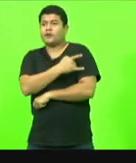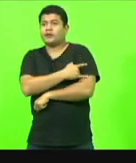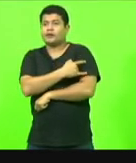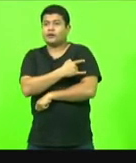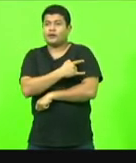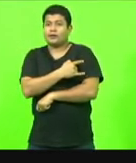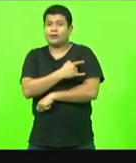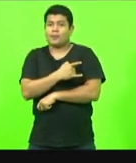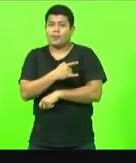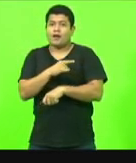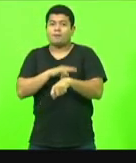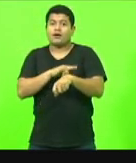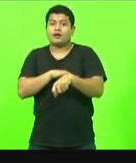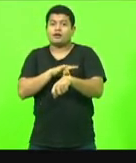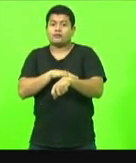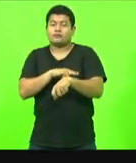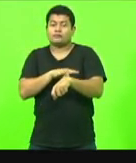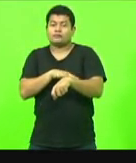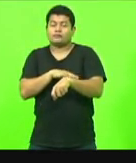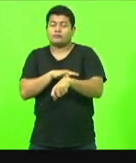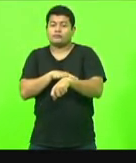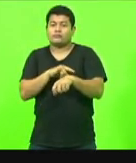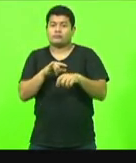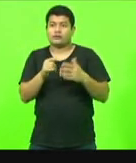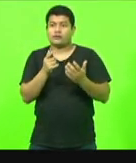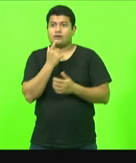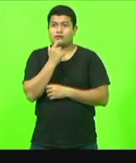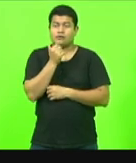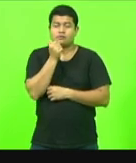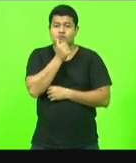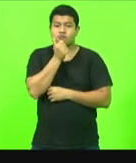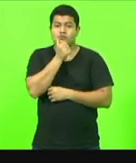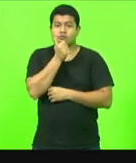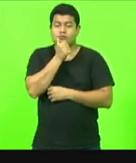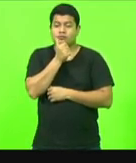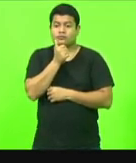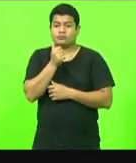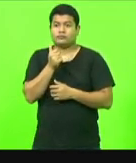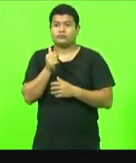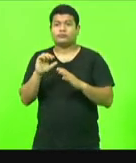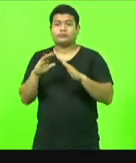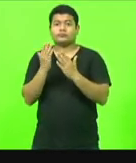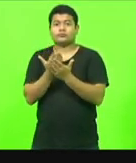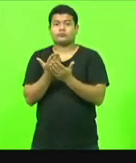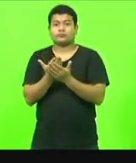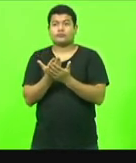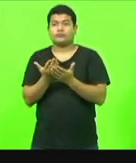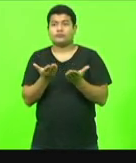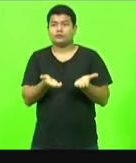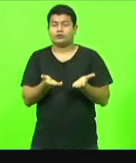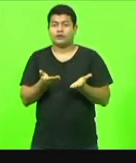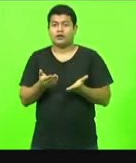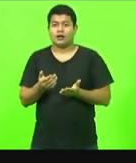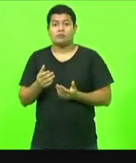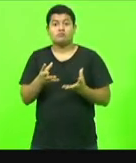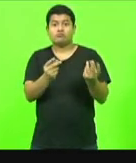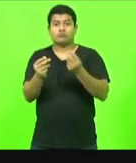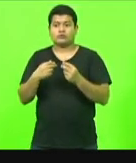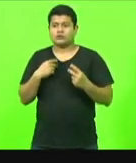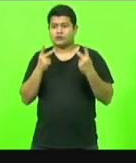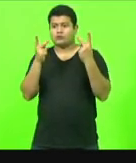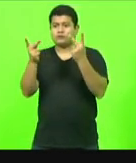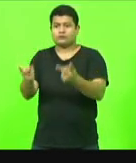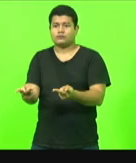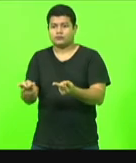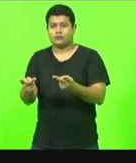estadual. Sem contar que muitas escolas que eu visito não tem porta no banheiro, é